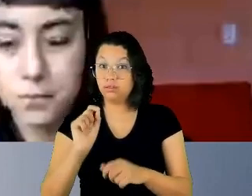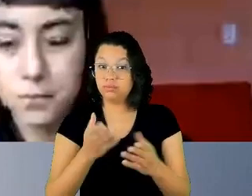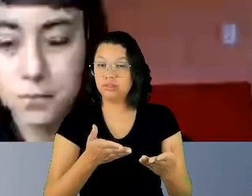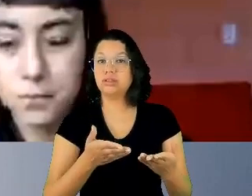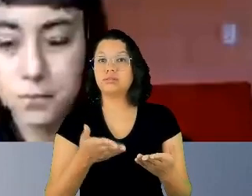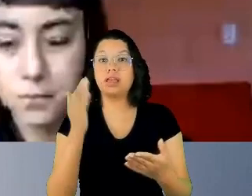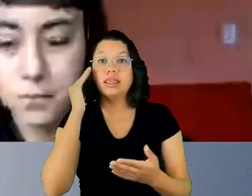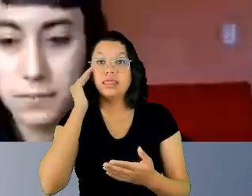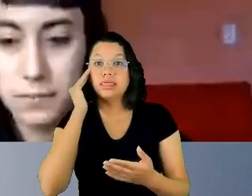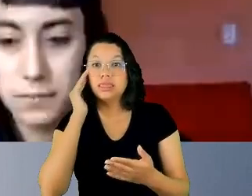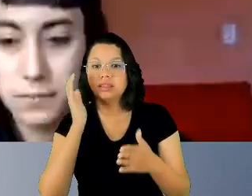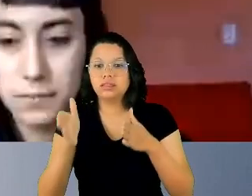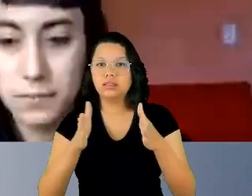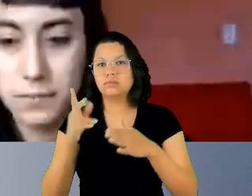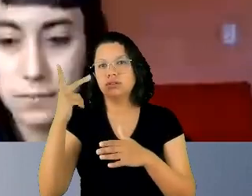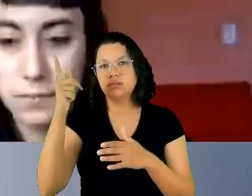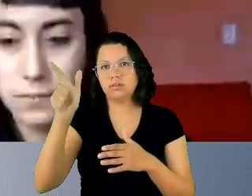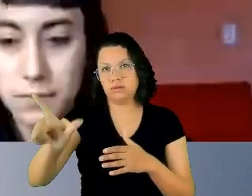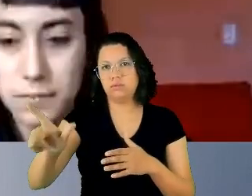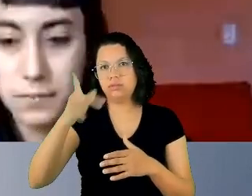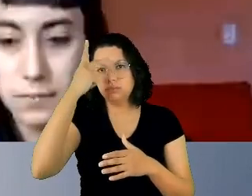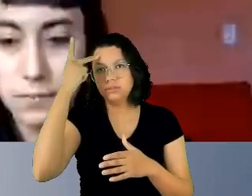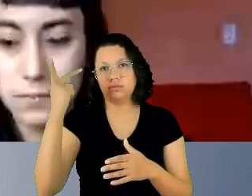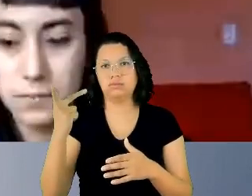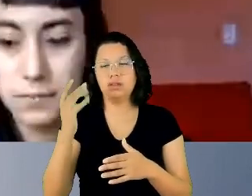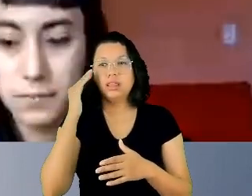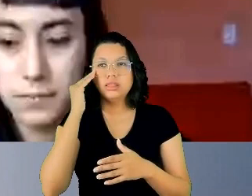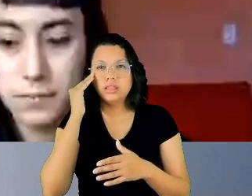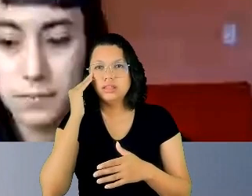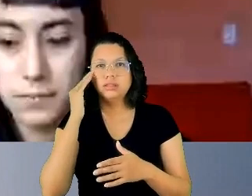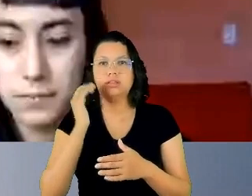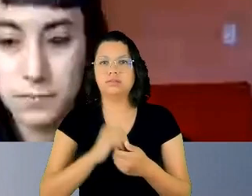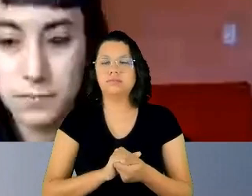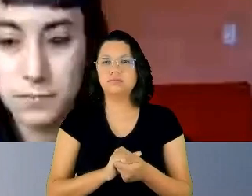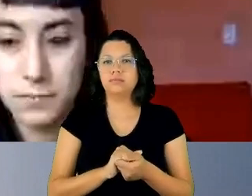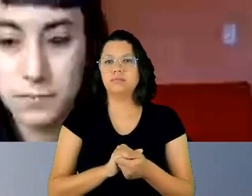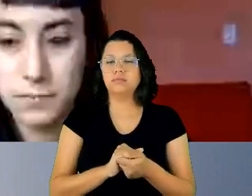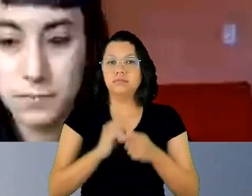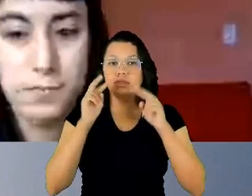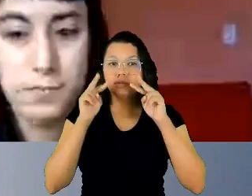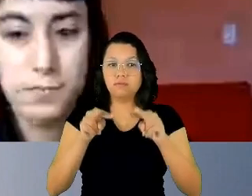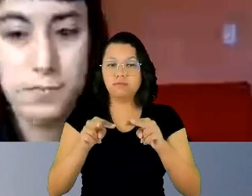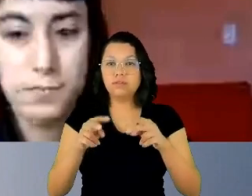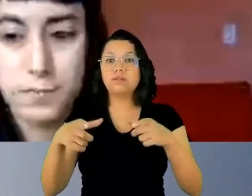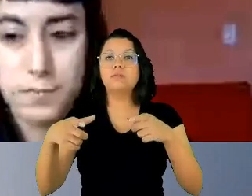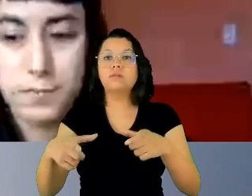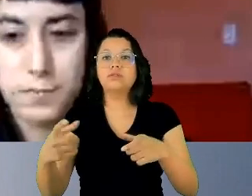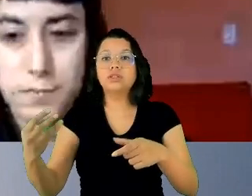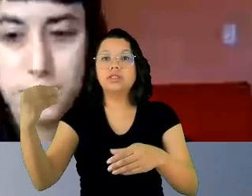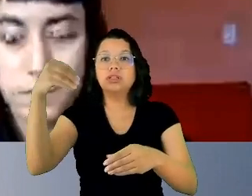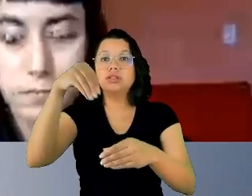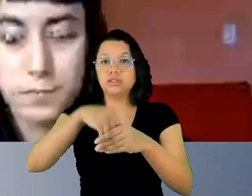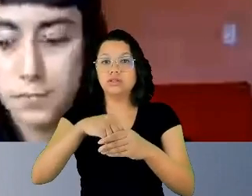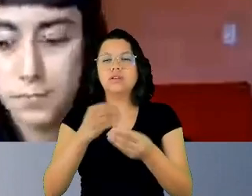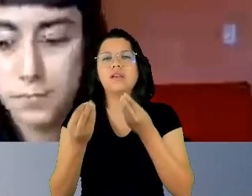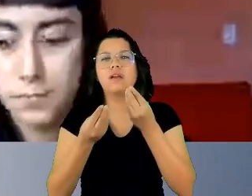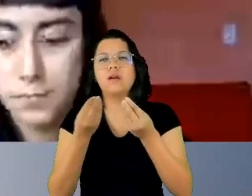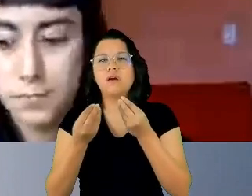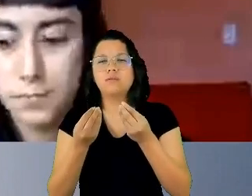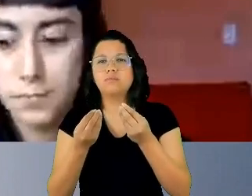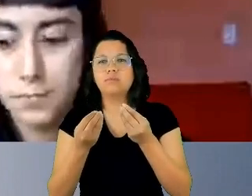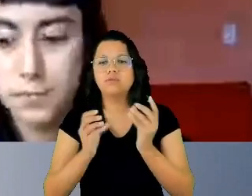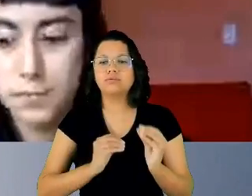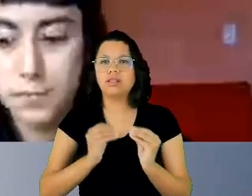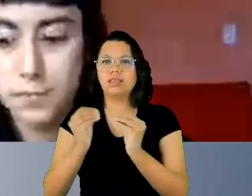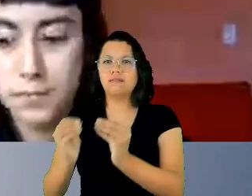entender a situação do outro. É compreender a situação do outro. É ver onde ele está inserido e de que forma eu posso dignificar o